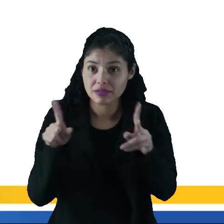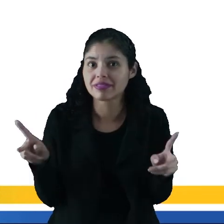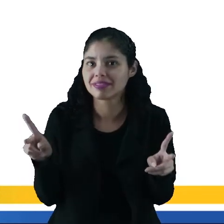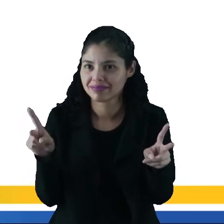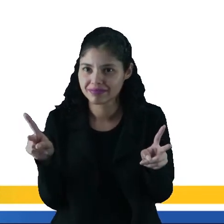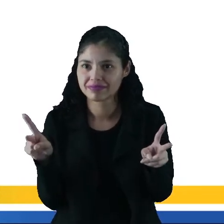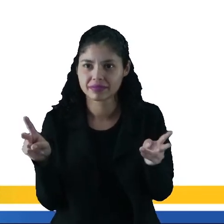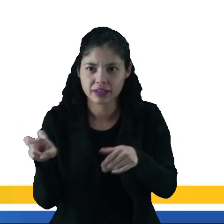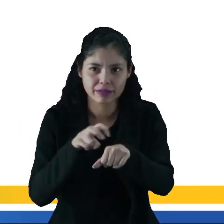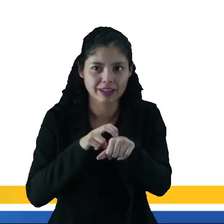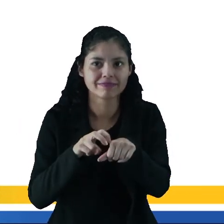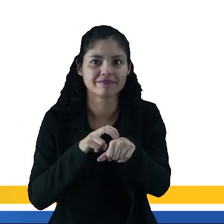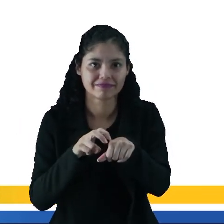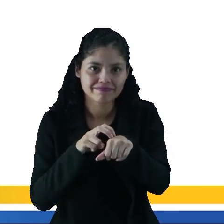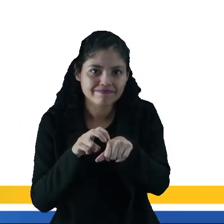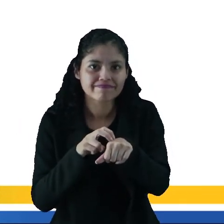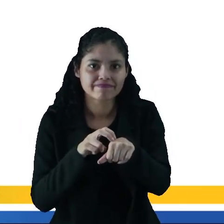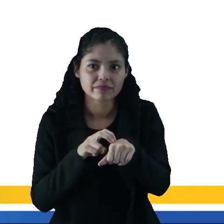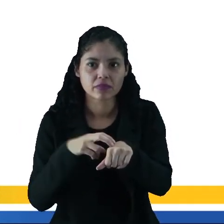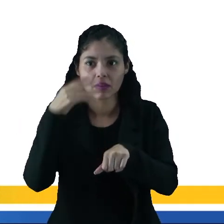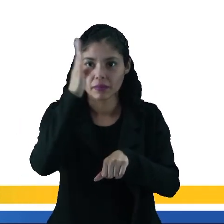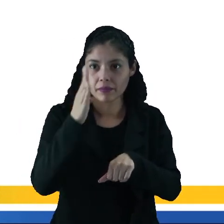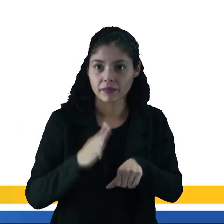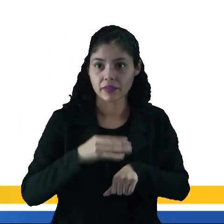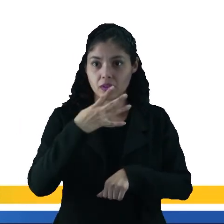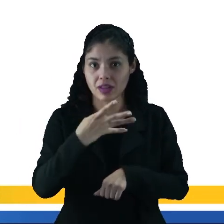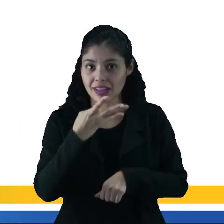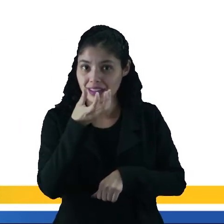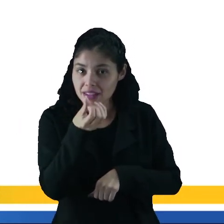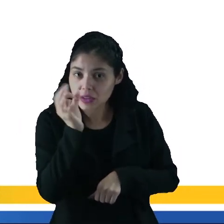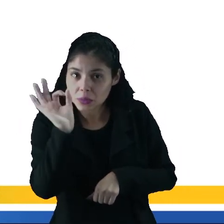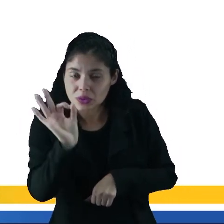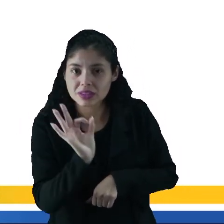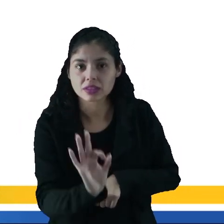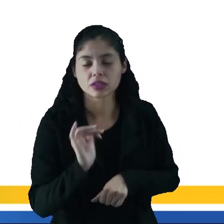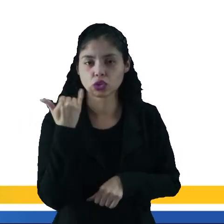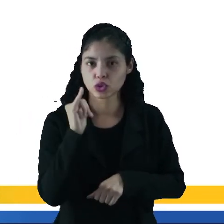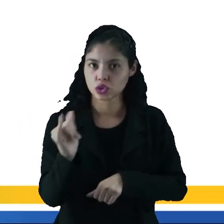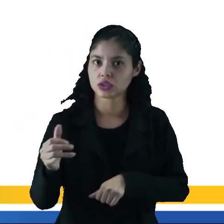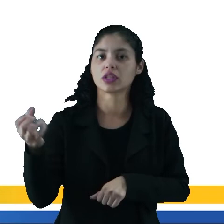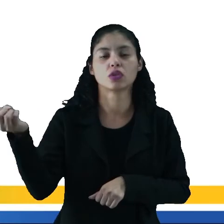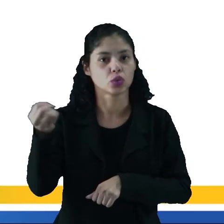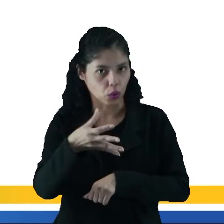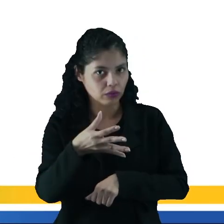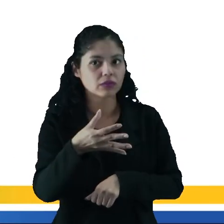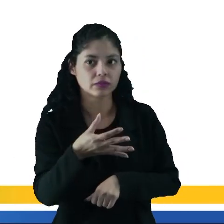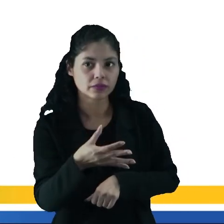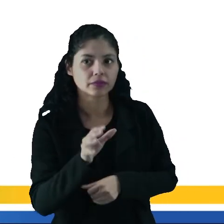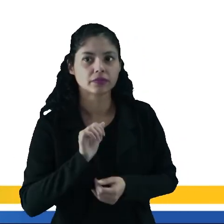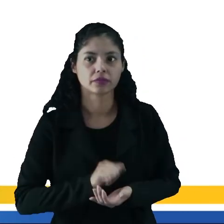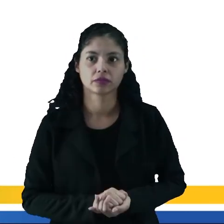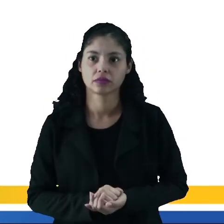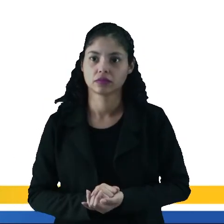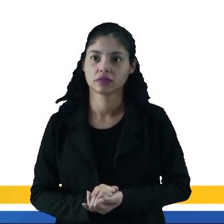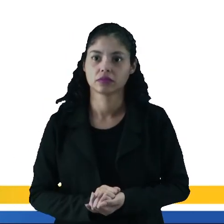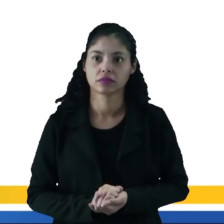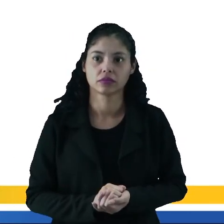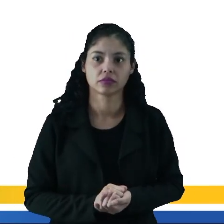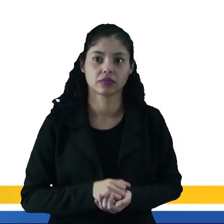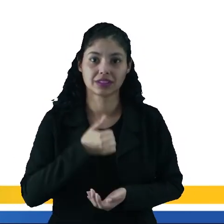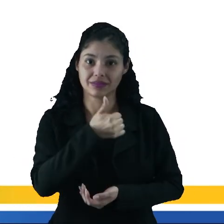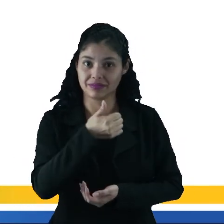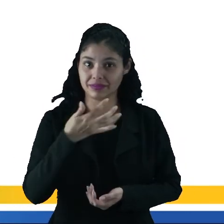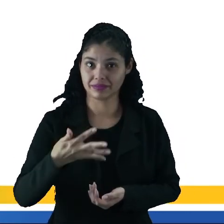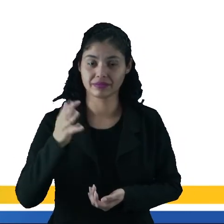duas verdinhas. O Brasil tem 46% de energias renováveis ou alternativas contra